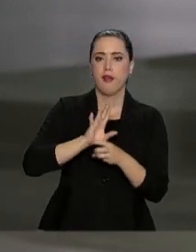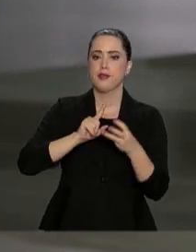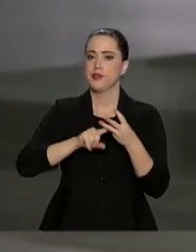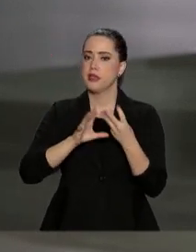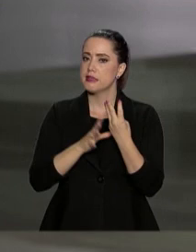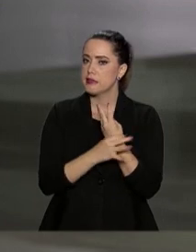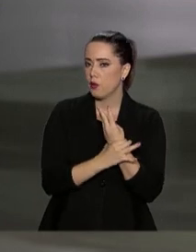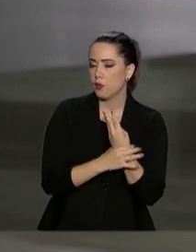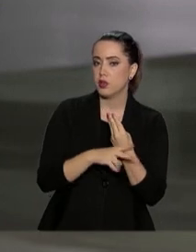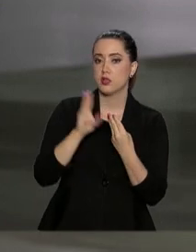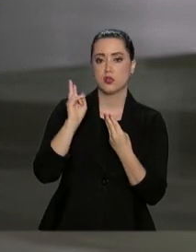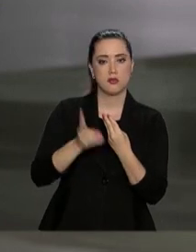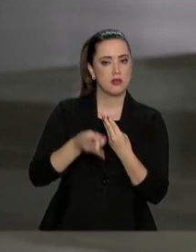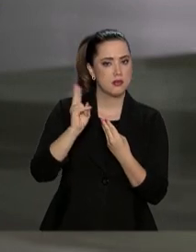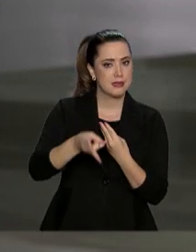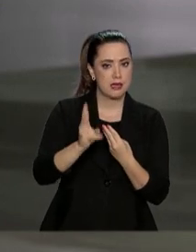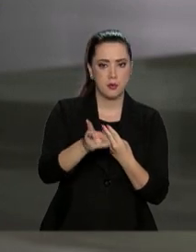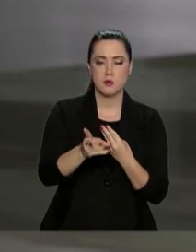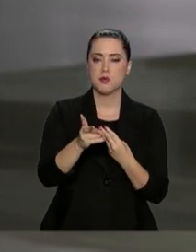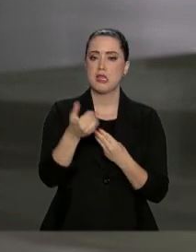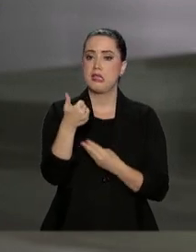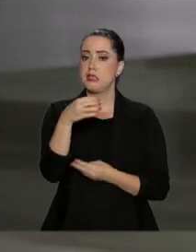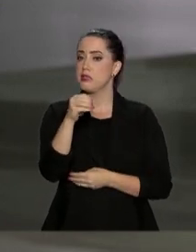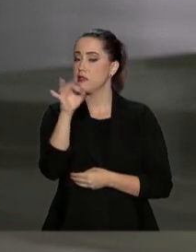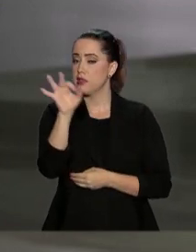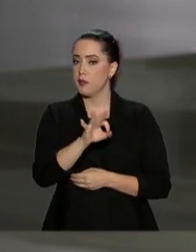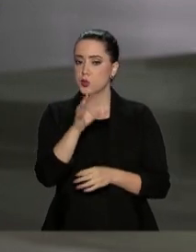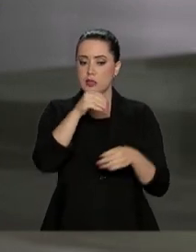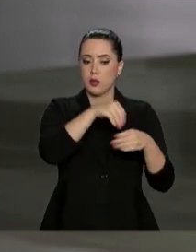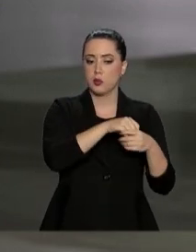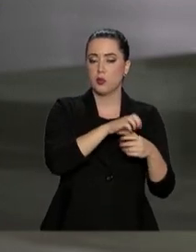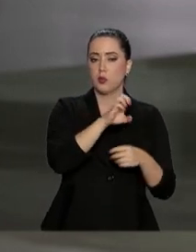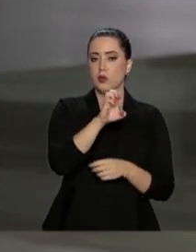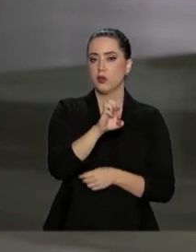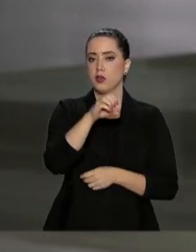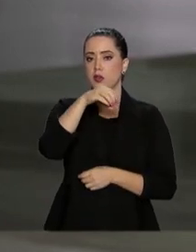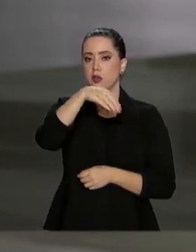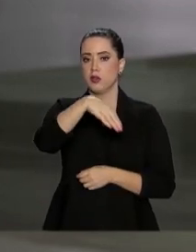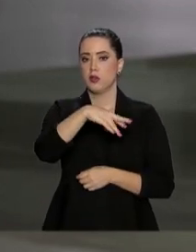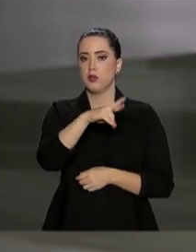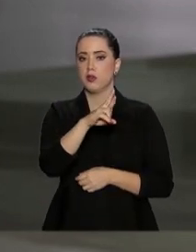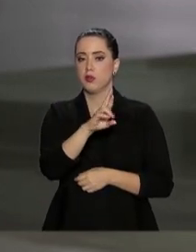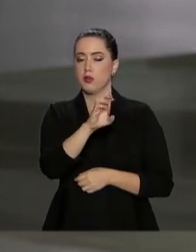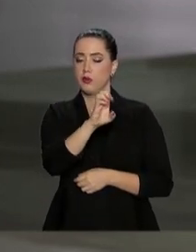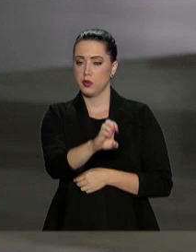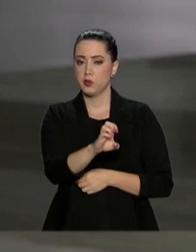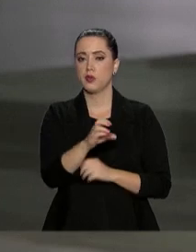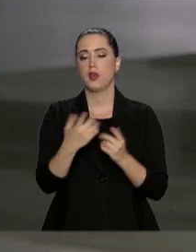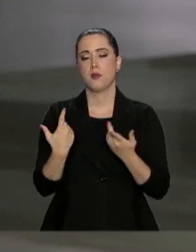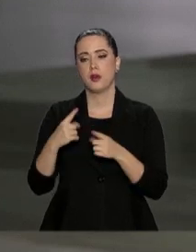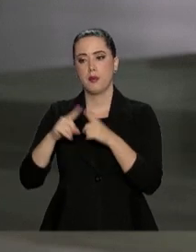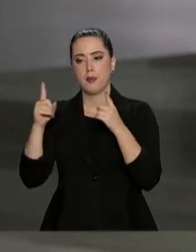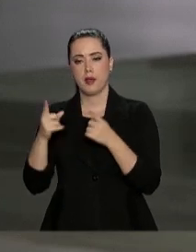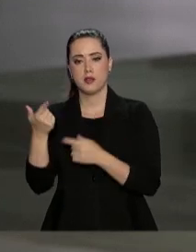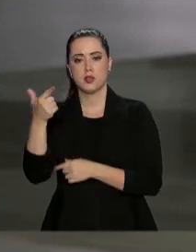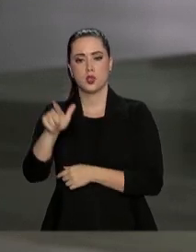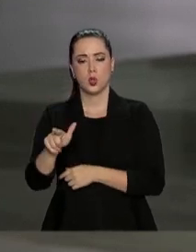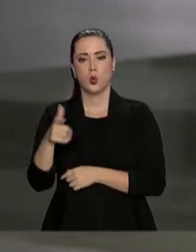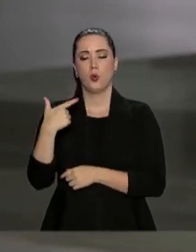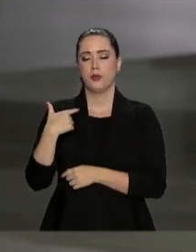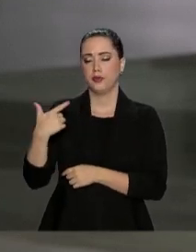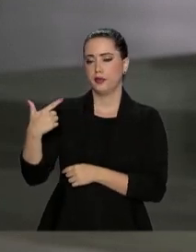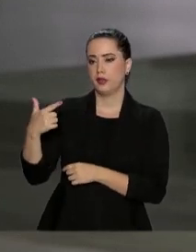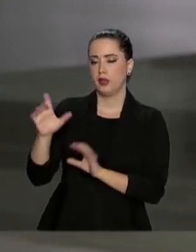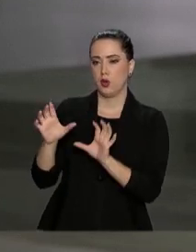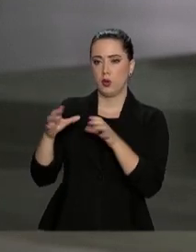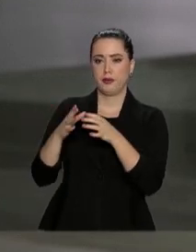100% na Embraer, que a criação da NewCo aviação comercial terá 20% da Embraer e